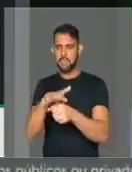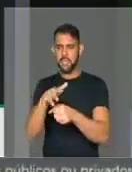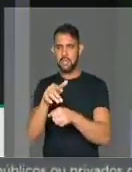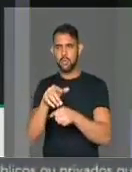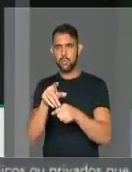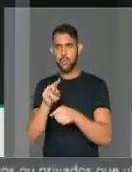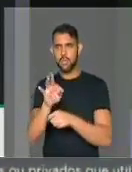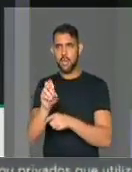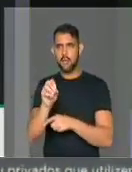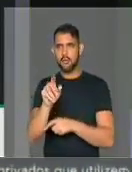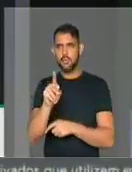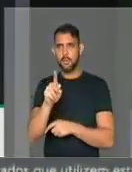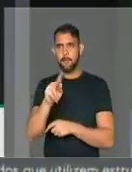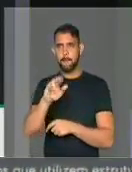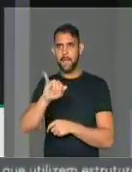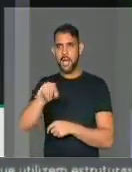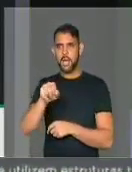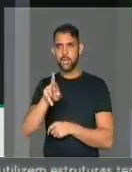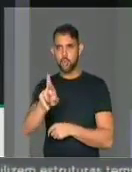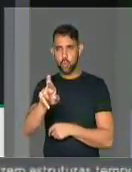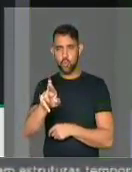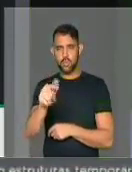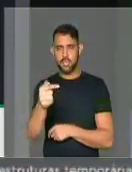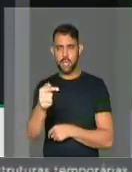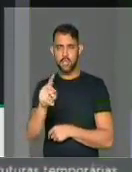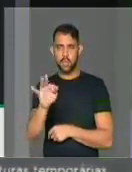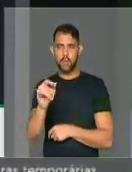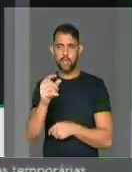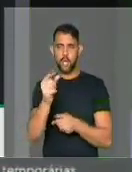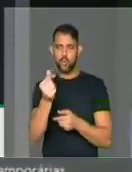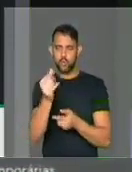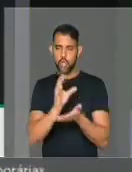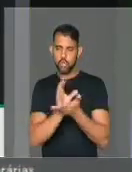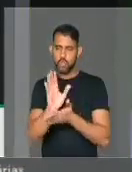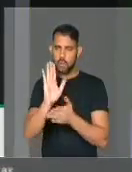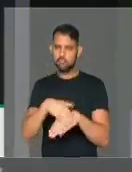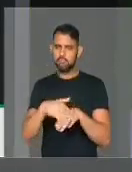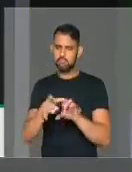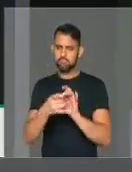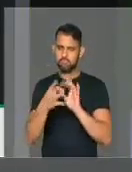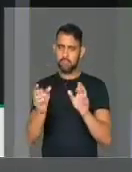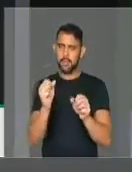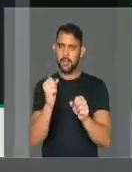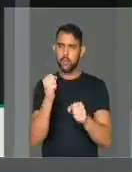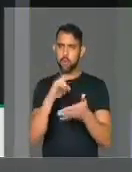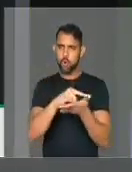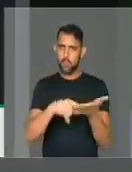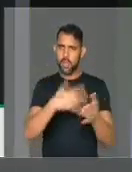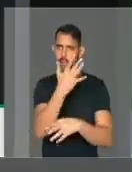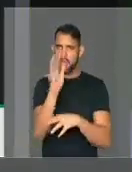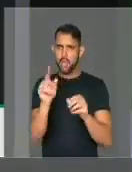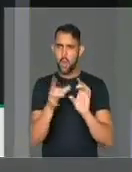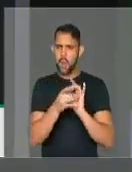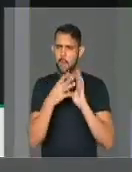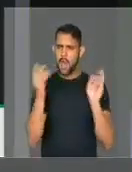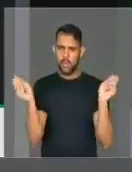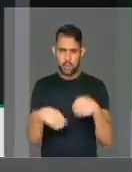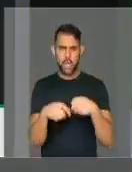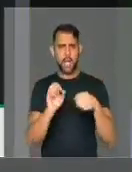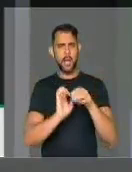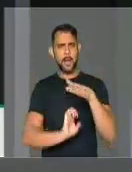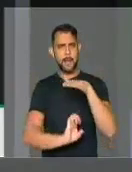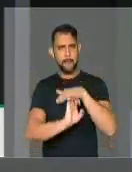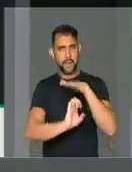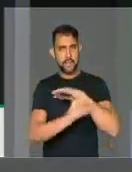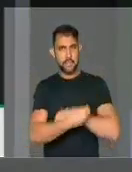o trevo de Paraju. 7 quilômetros com recursos já garantidos. Licenciamento ambiental pronto. A empresa